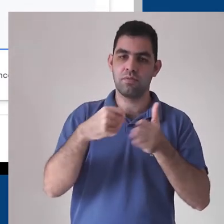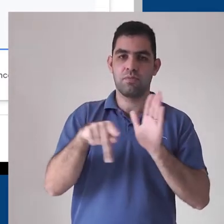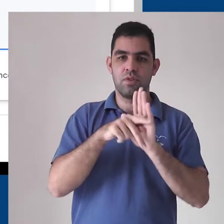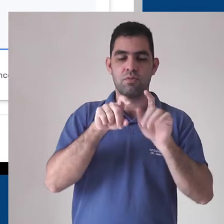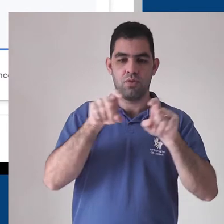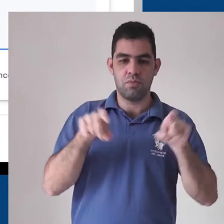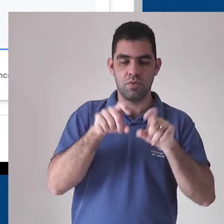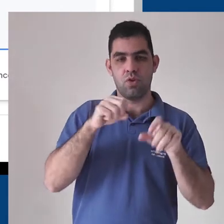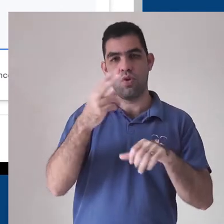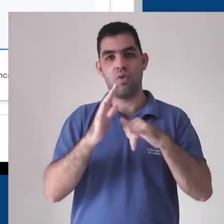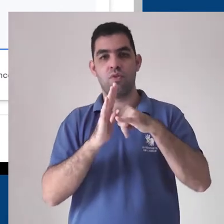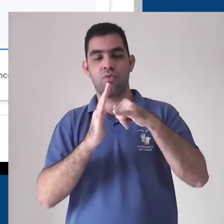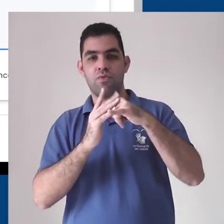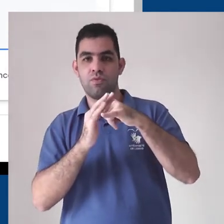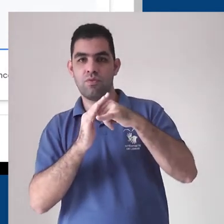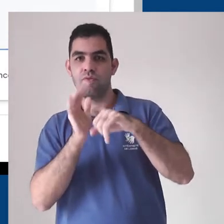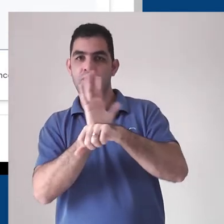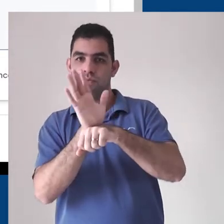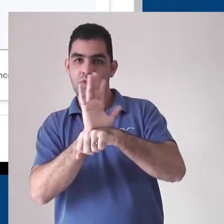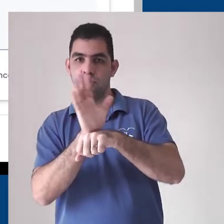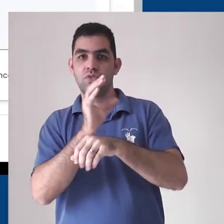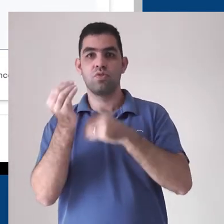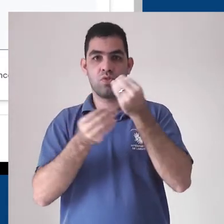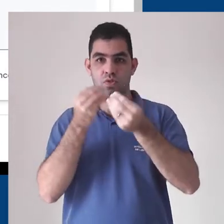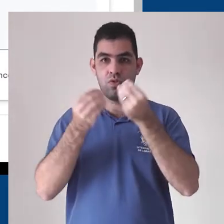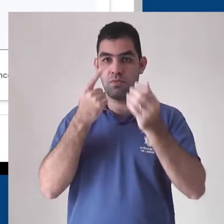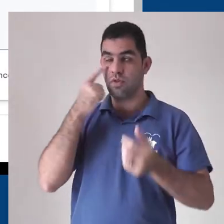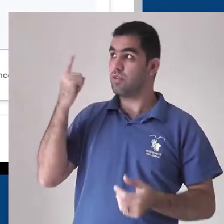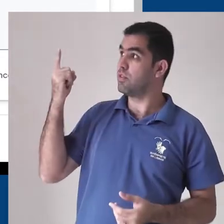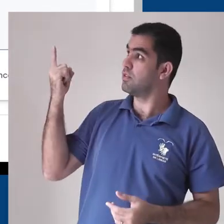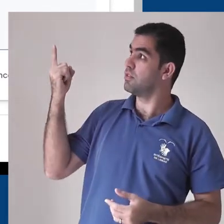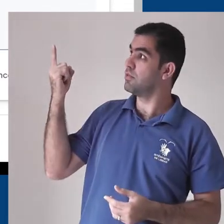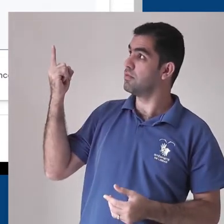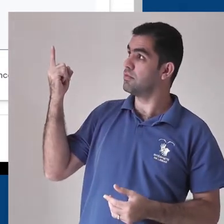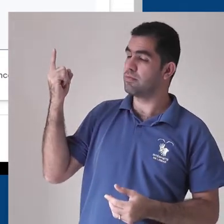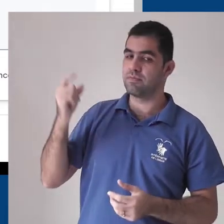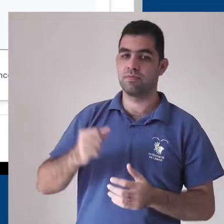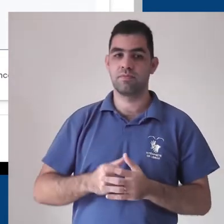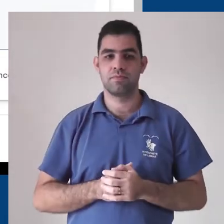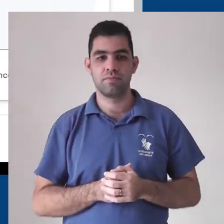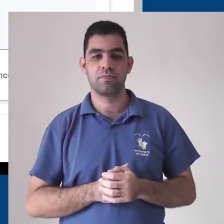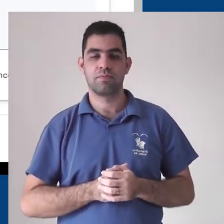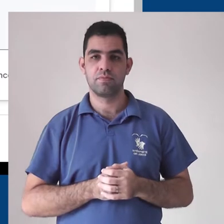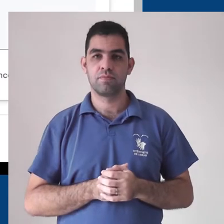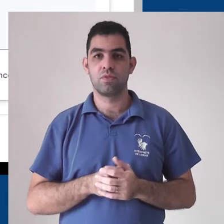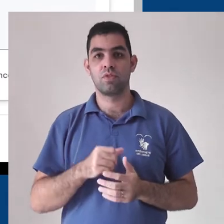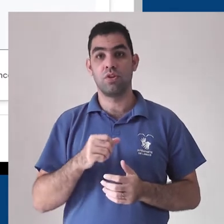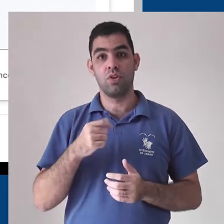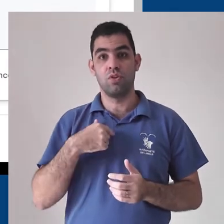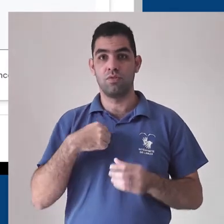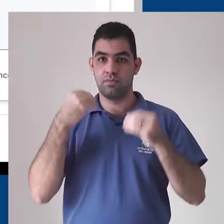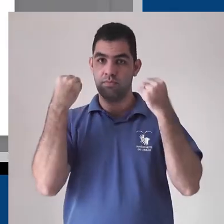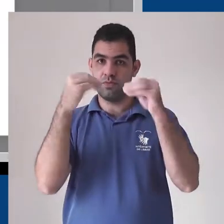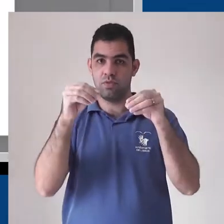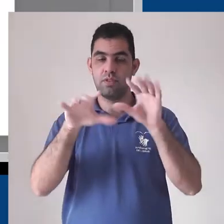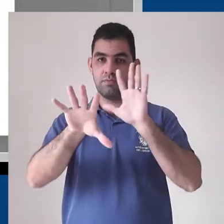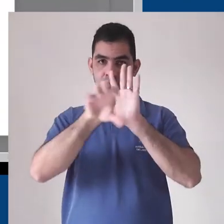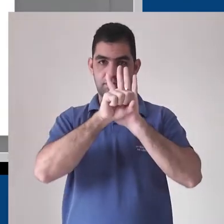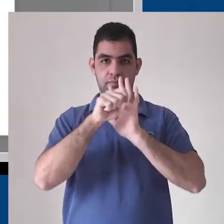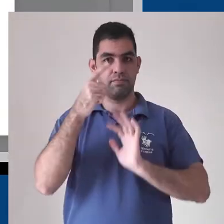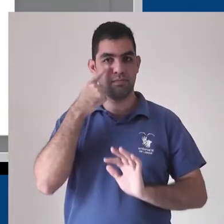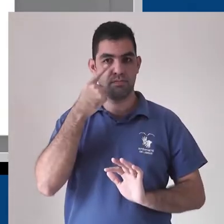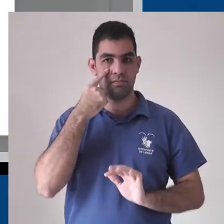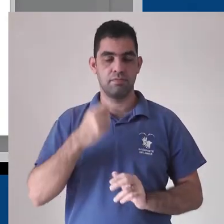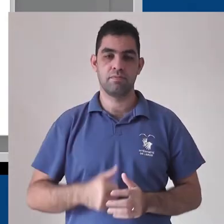vídeo do YouTube ao clicar em Adicionar no canto inferior esquerdo da janela. Vou carregar uma imagem apenas como